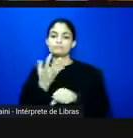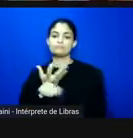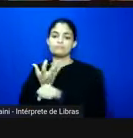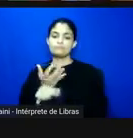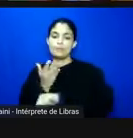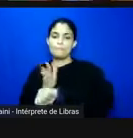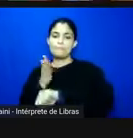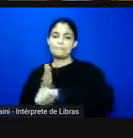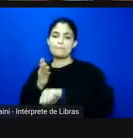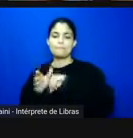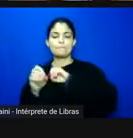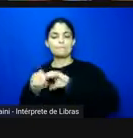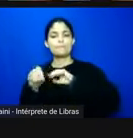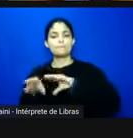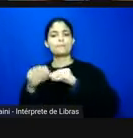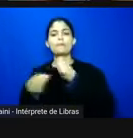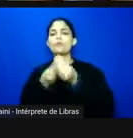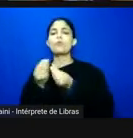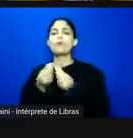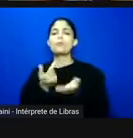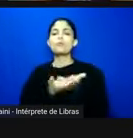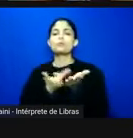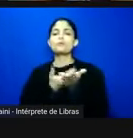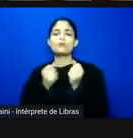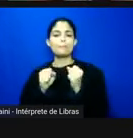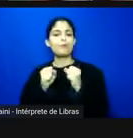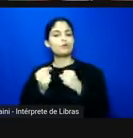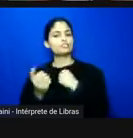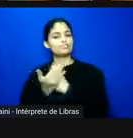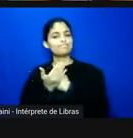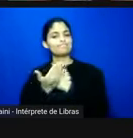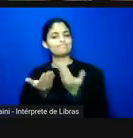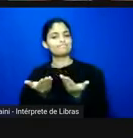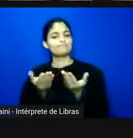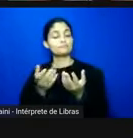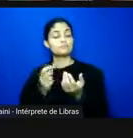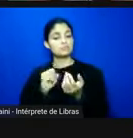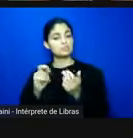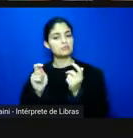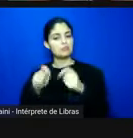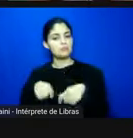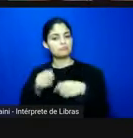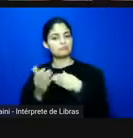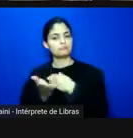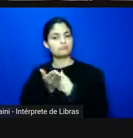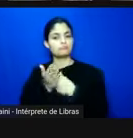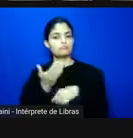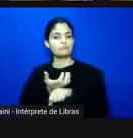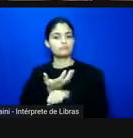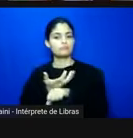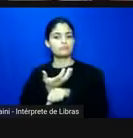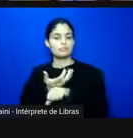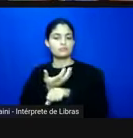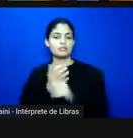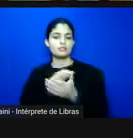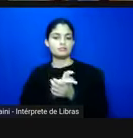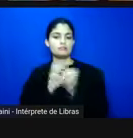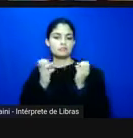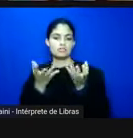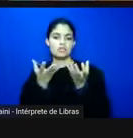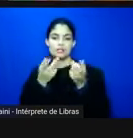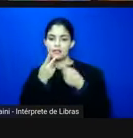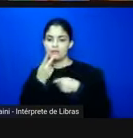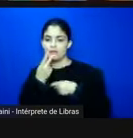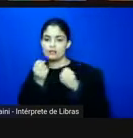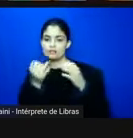ensino como ele pode contribuir se ele pode ter esse potencial de contribuição nos comentasse um pouco sobre isso dentro da